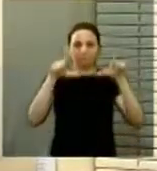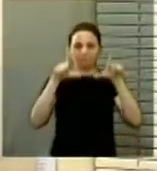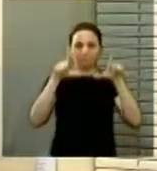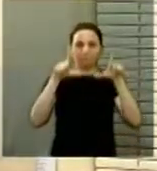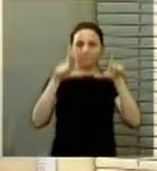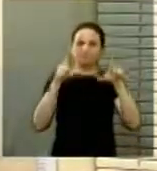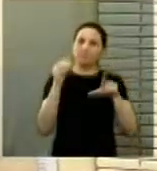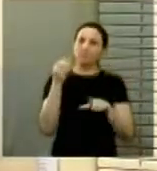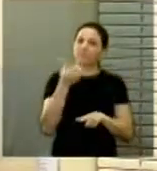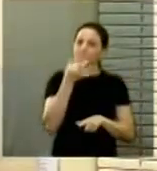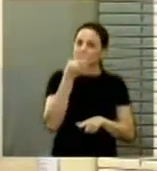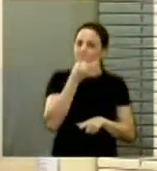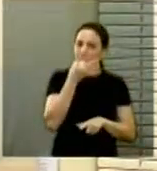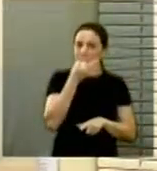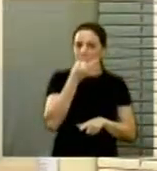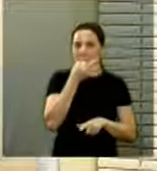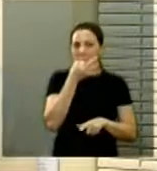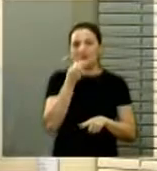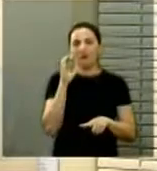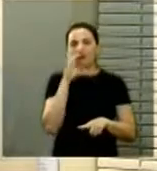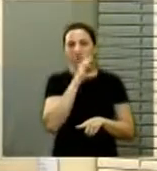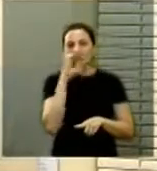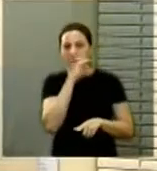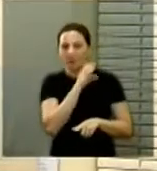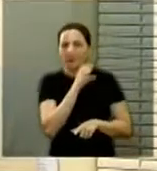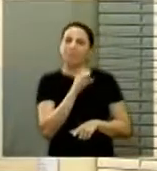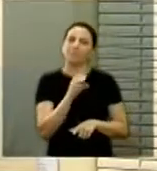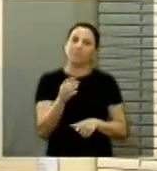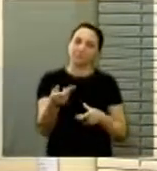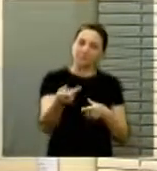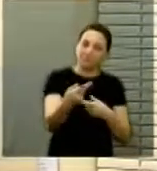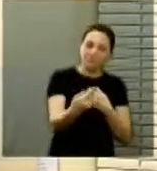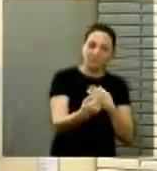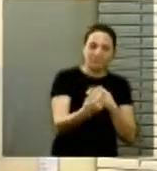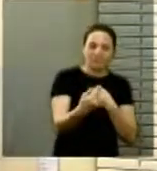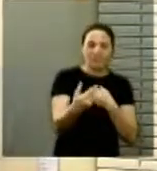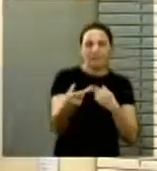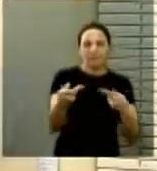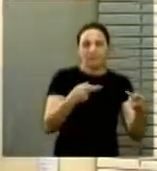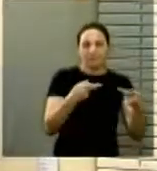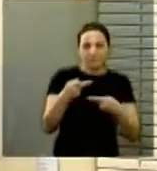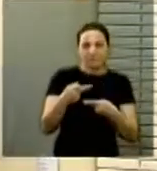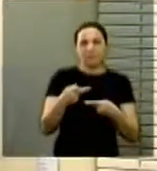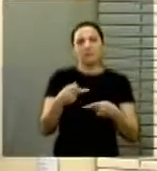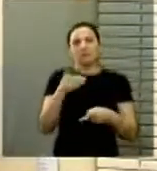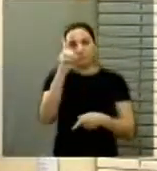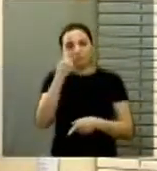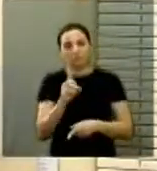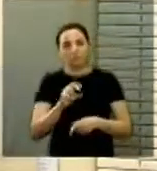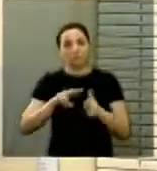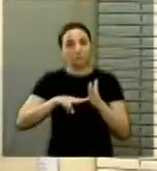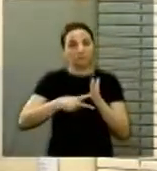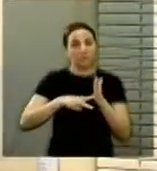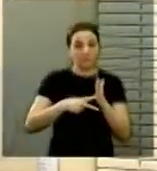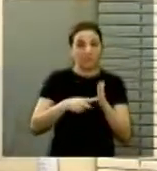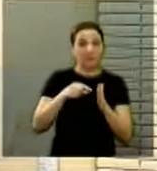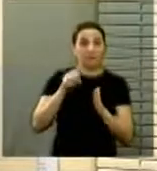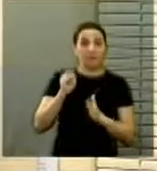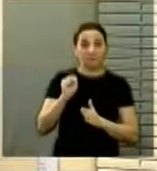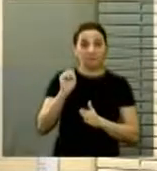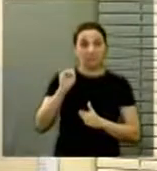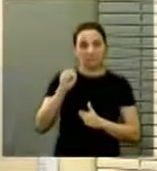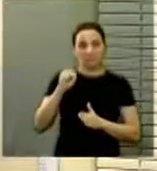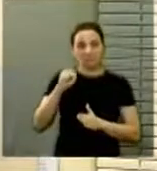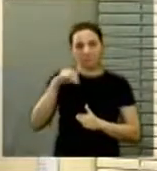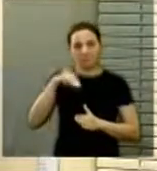comentar rapidinho. Hoje à tarde nós recebemos a visita de alguns diretores do CISMAR no gabinete. Creio que eles devem